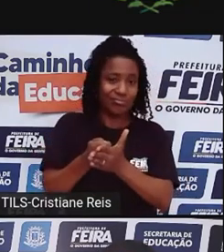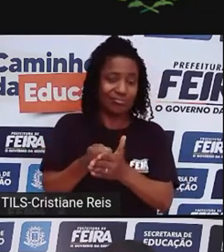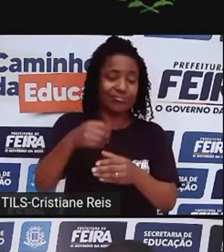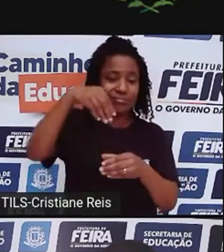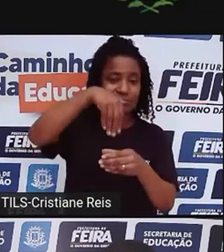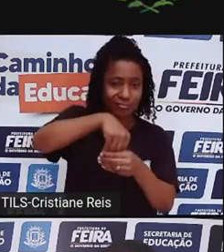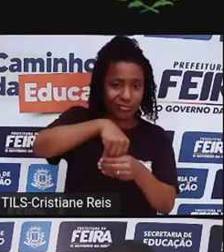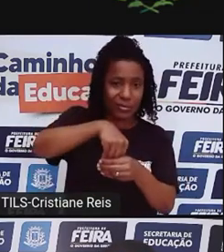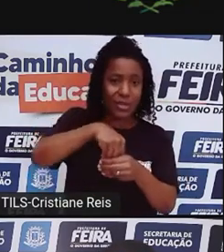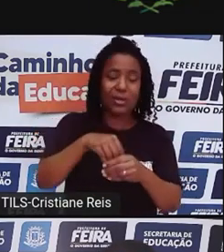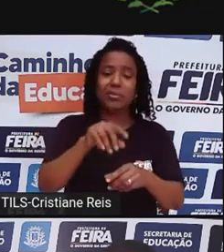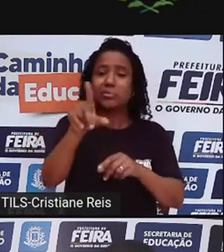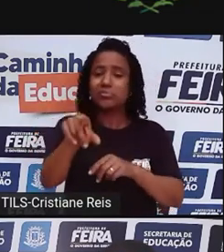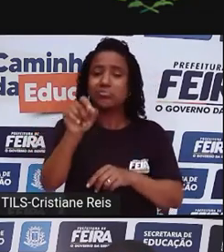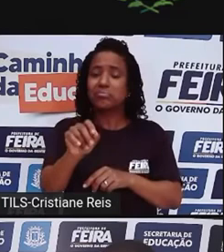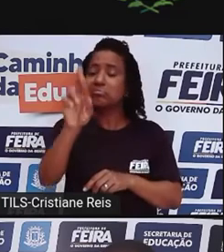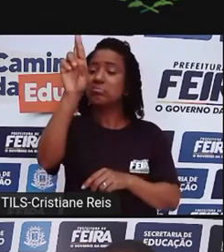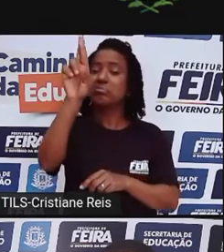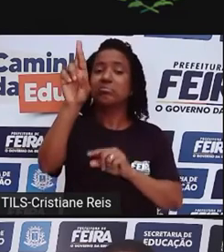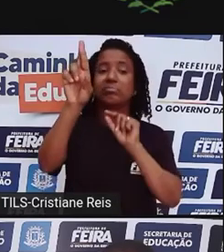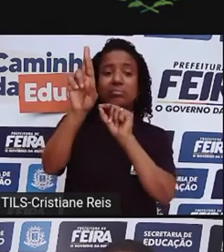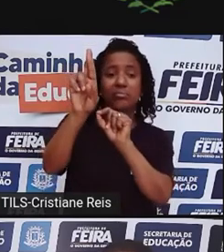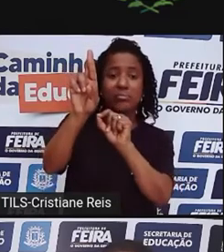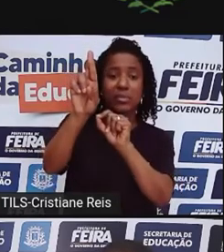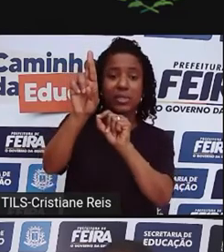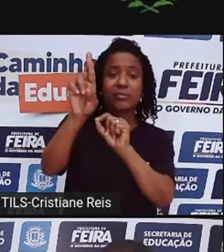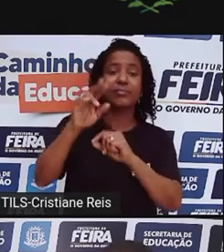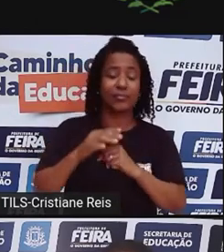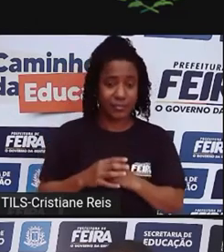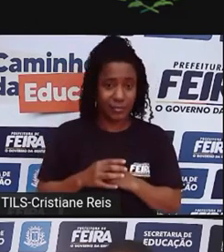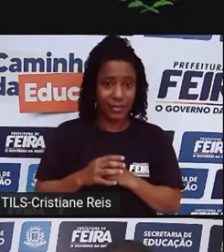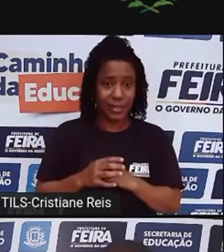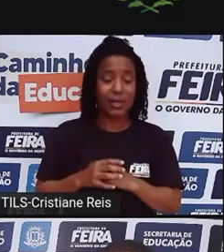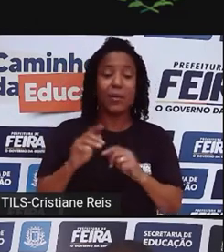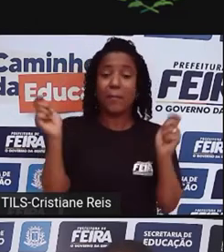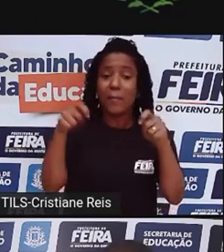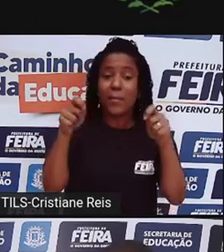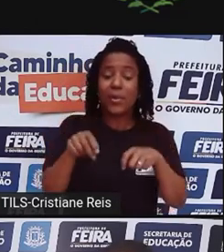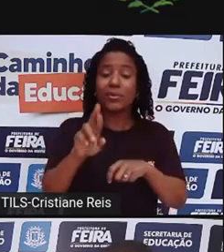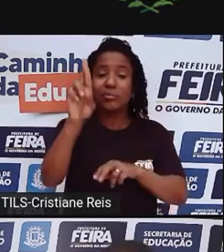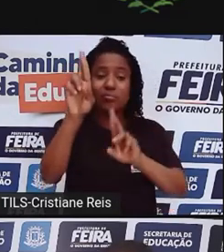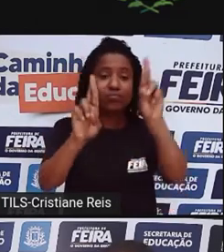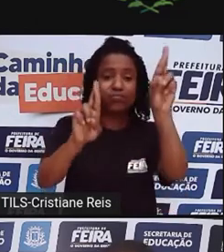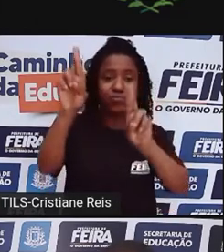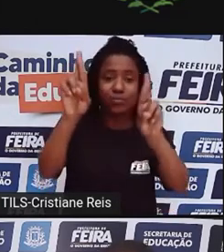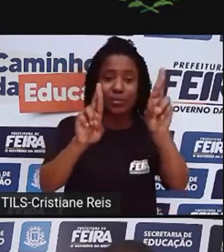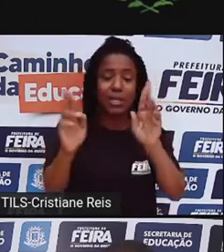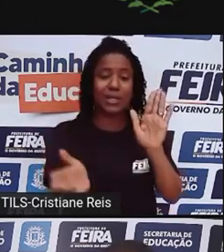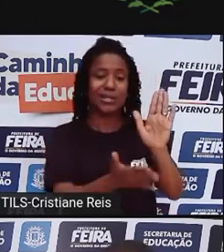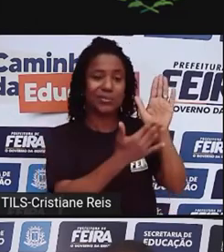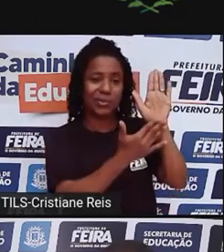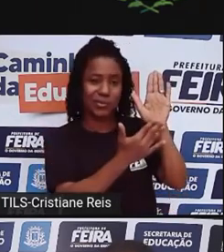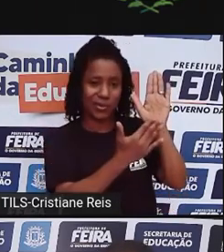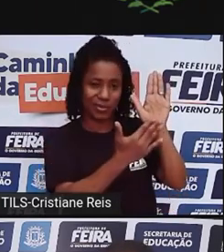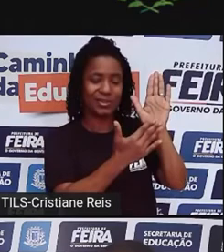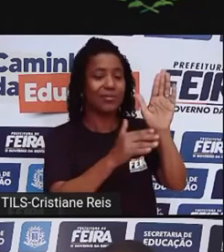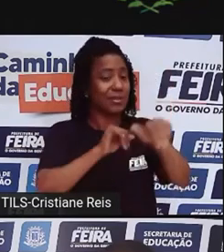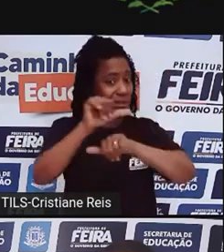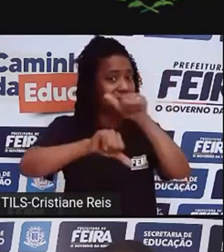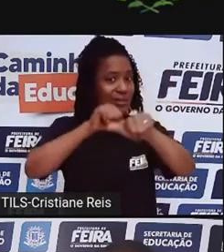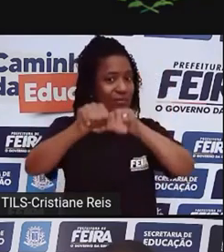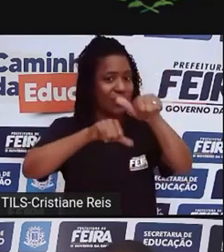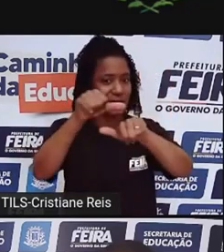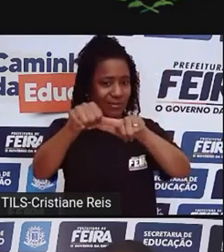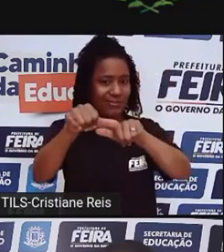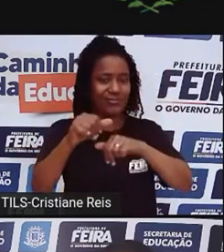nos eleger, para que nós vamos eleger, na verdade, e que vão direcionar as políticas públicas de transformação. Então, eu deixo aí o